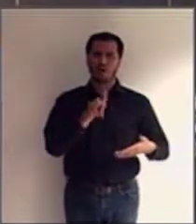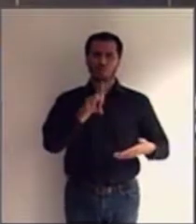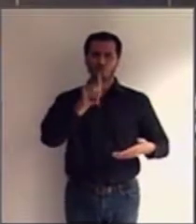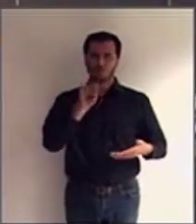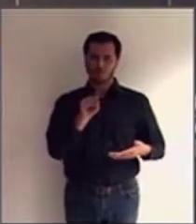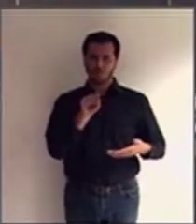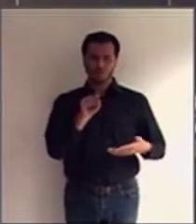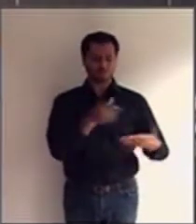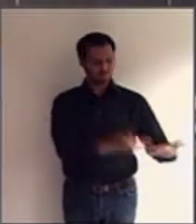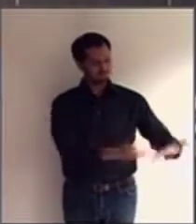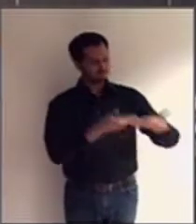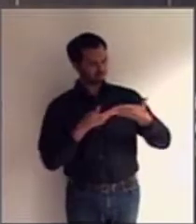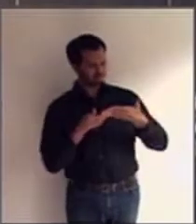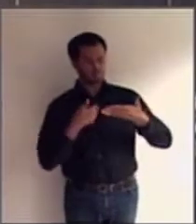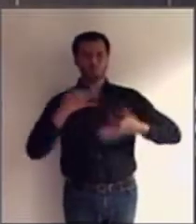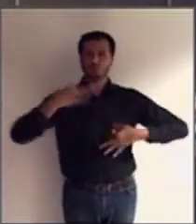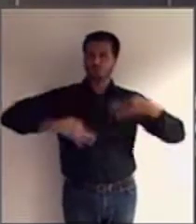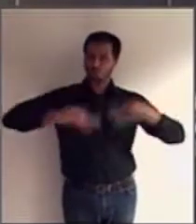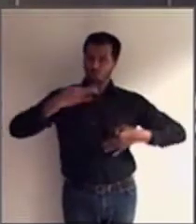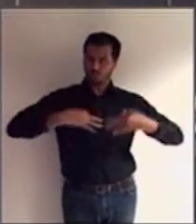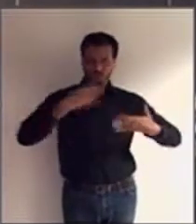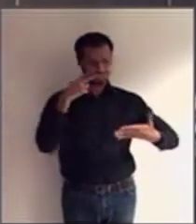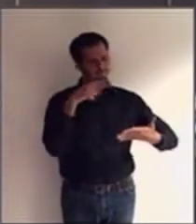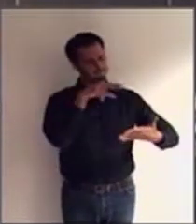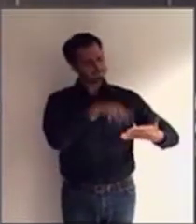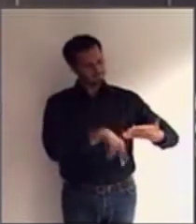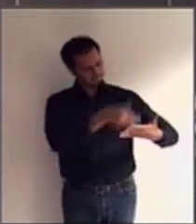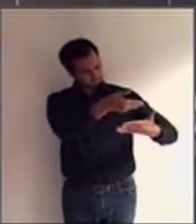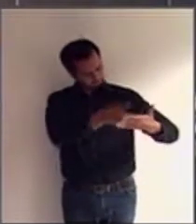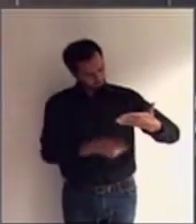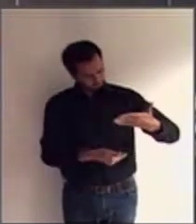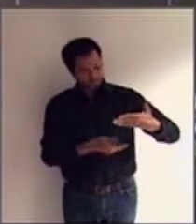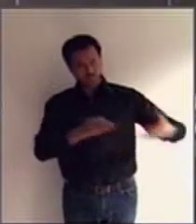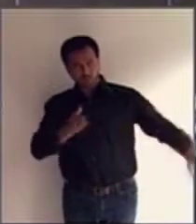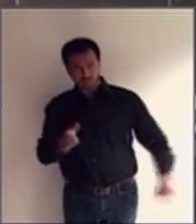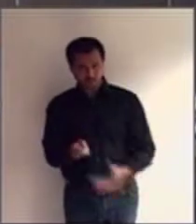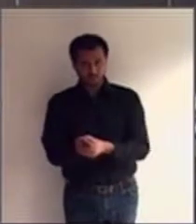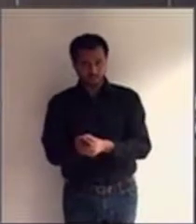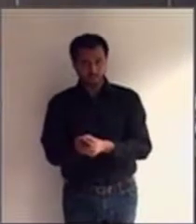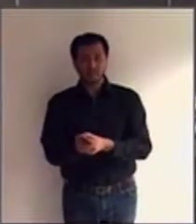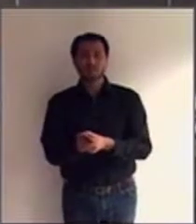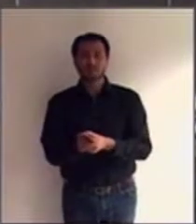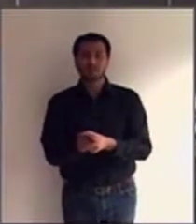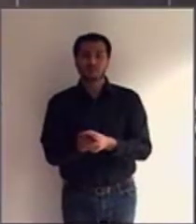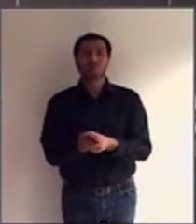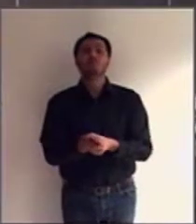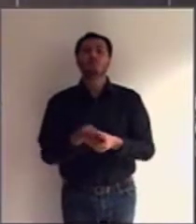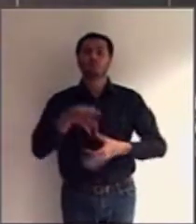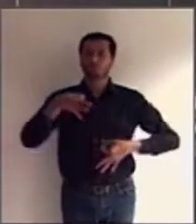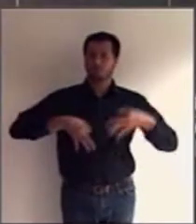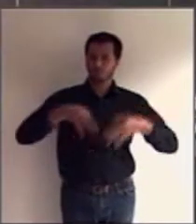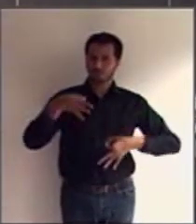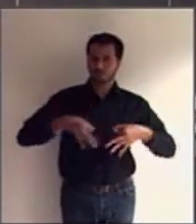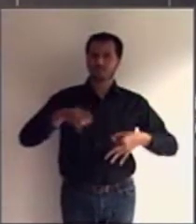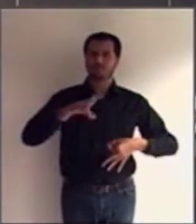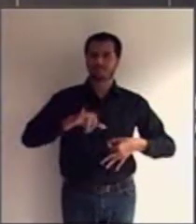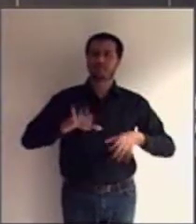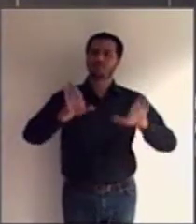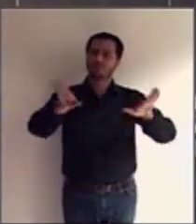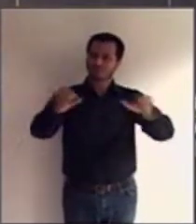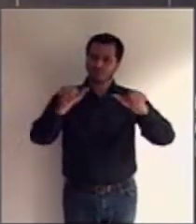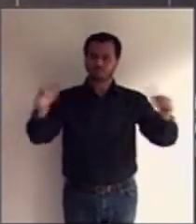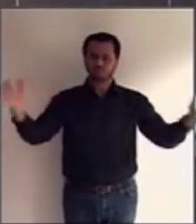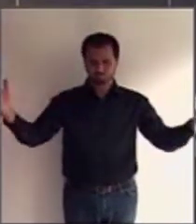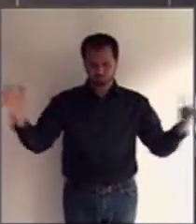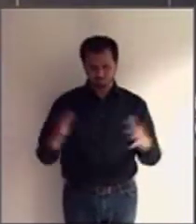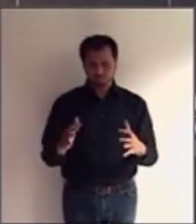juiz. Após a emissão desse laudo e a juntada do mesmo no processo, o juiz marca a audiência de instrução em julgamento,